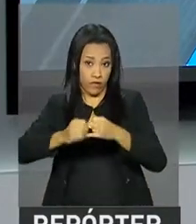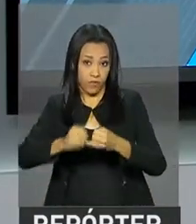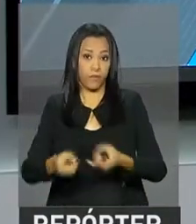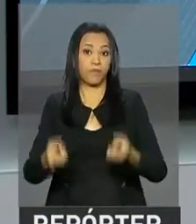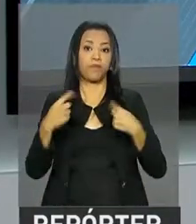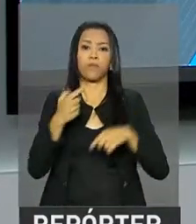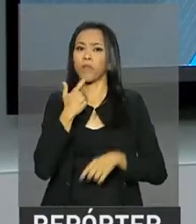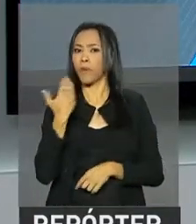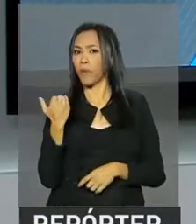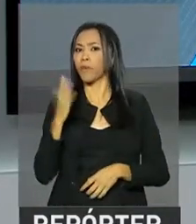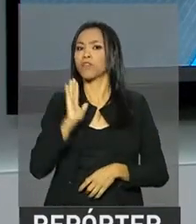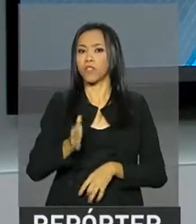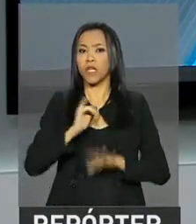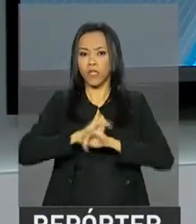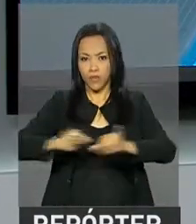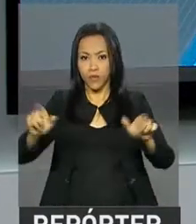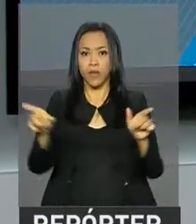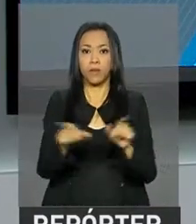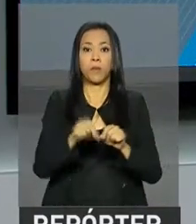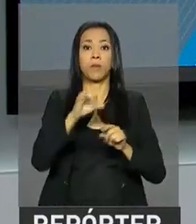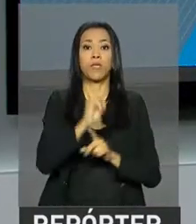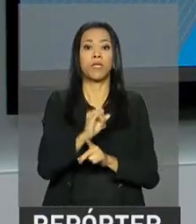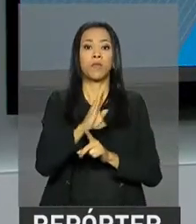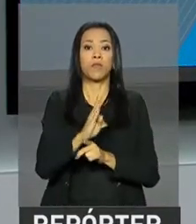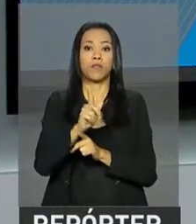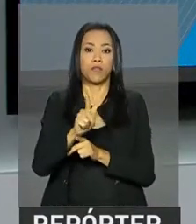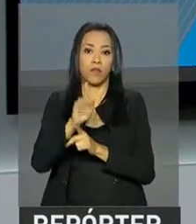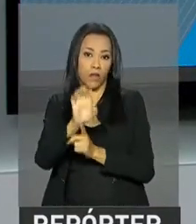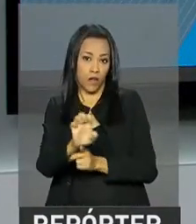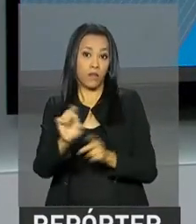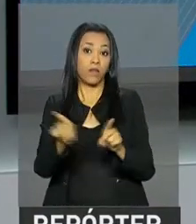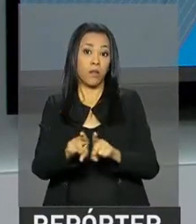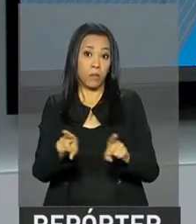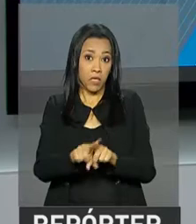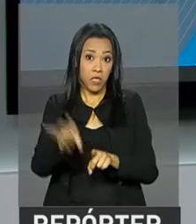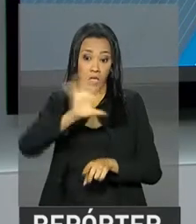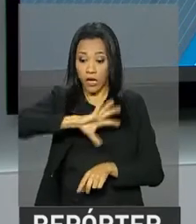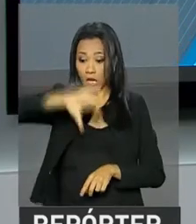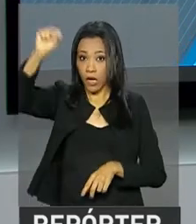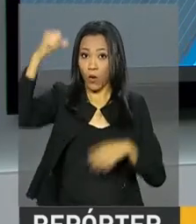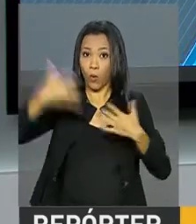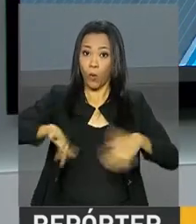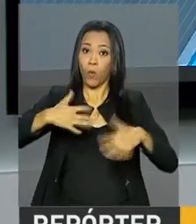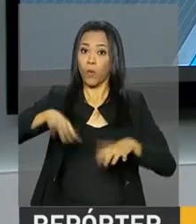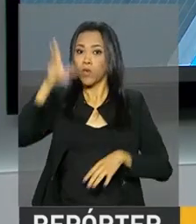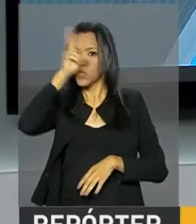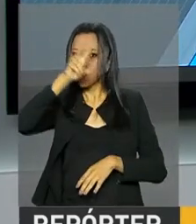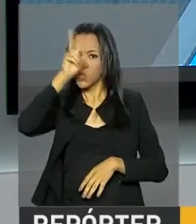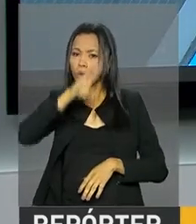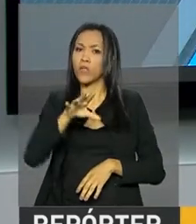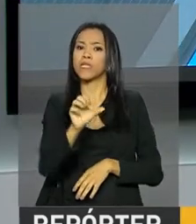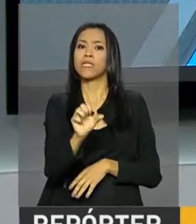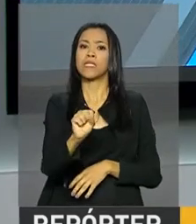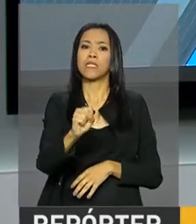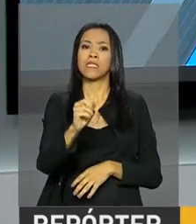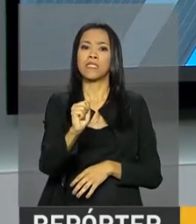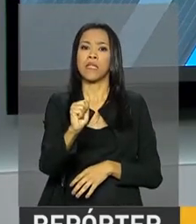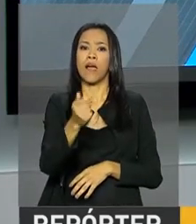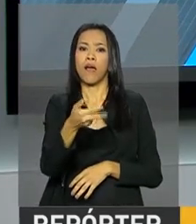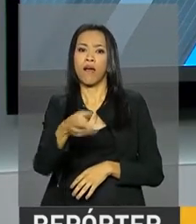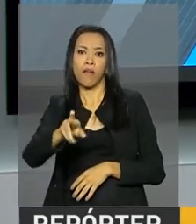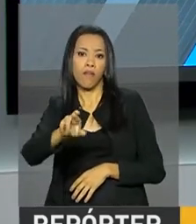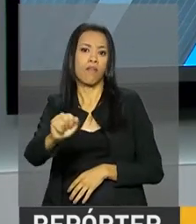divulgados agora há pouco pelo IBGE também indicam um recorde histórico com safra de grãos superior